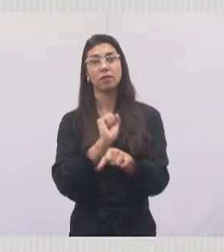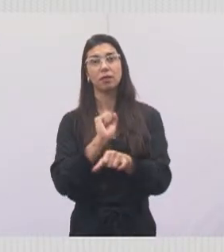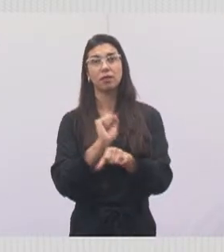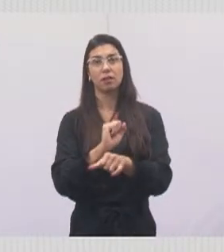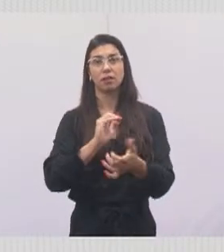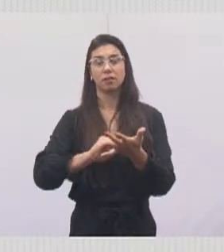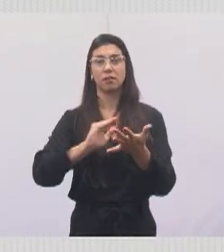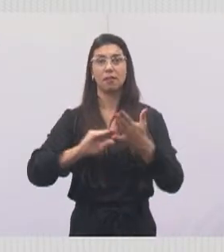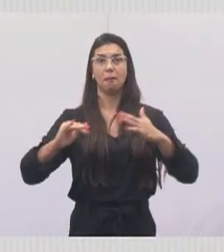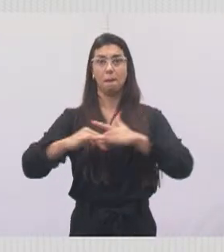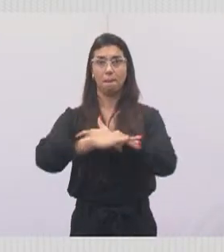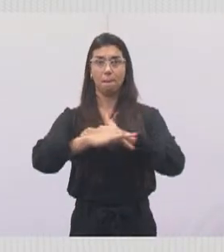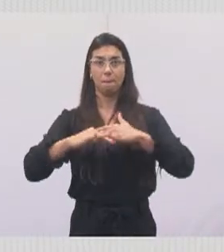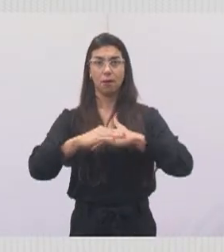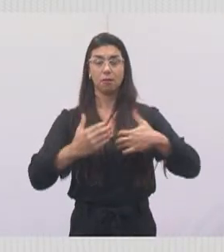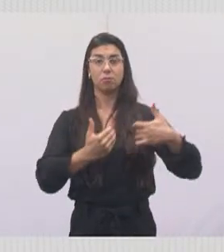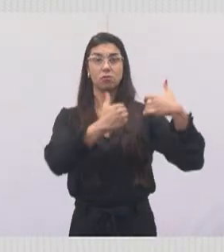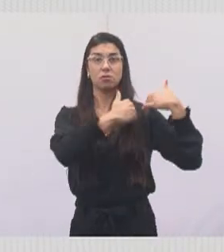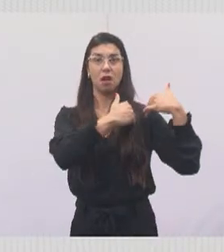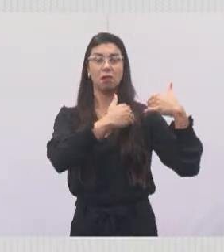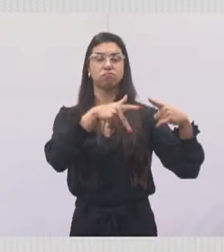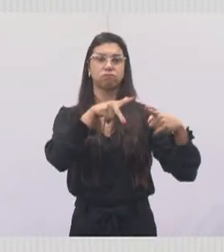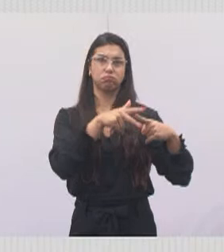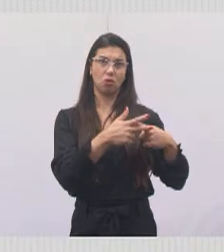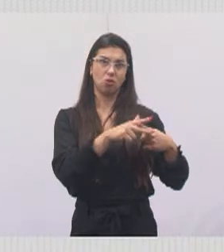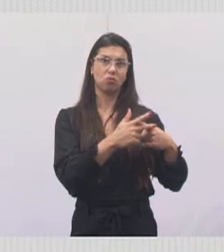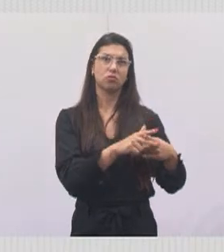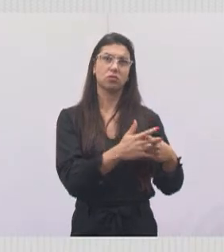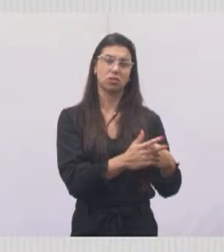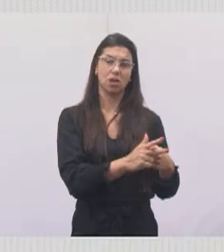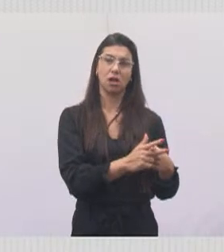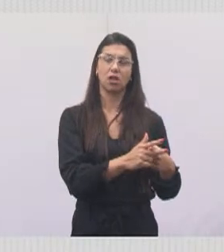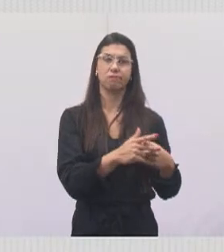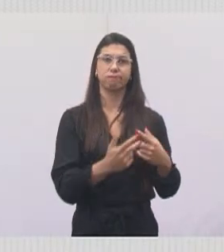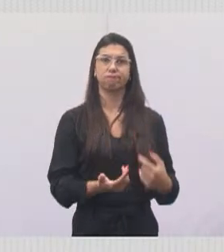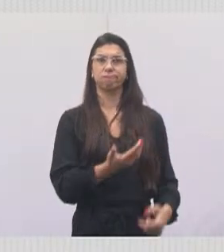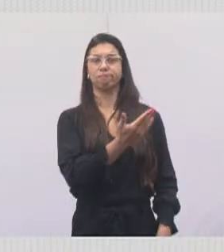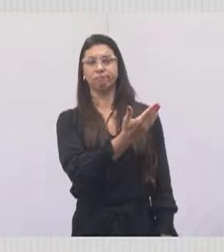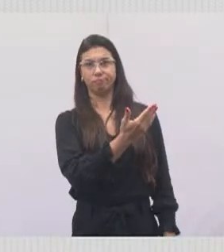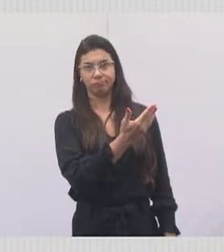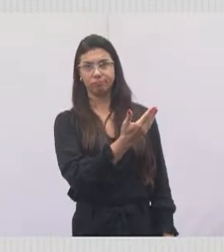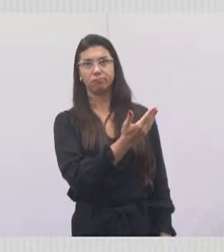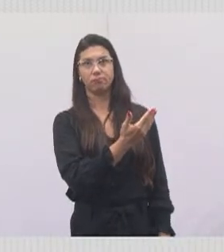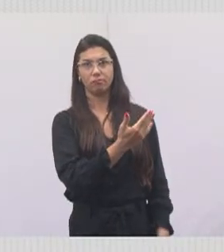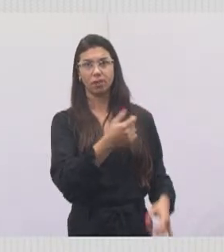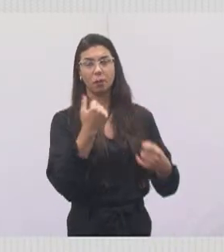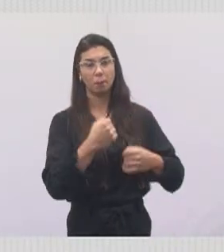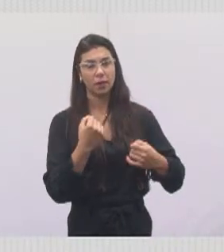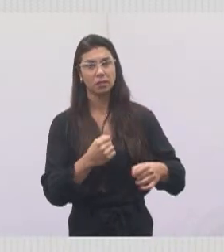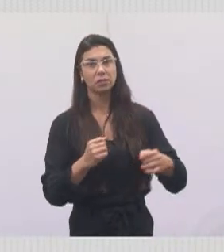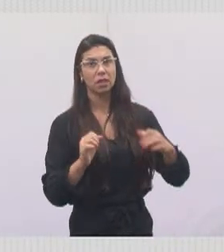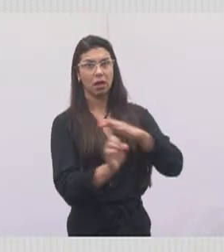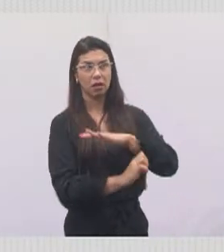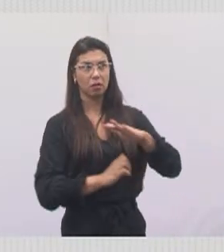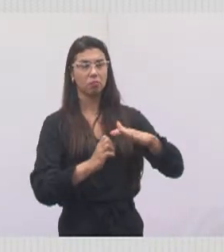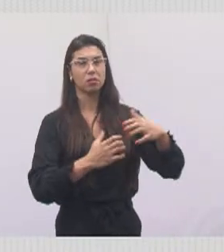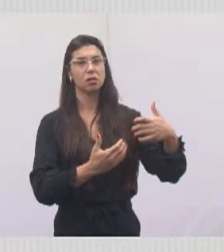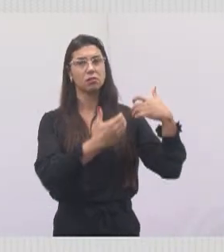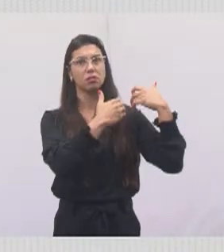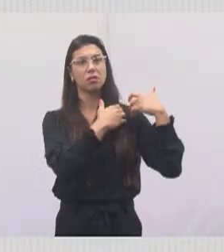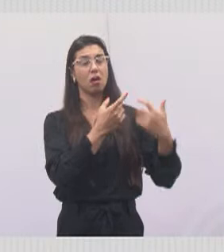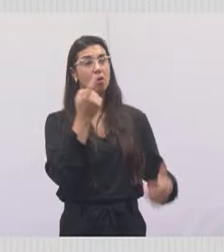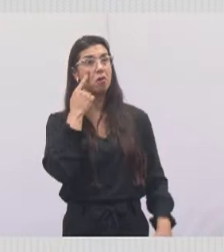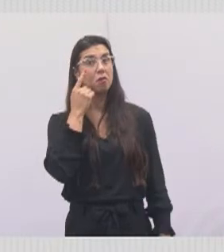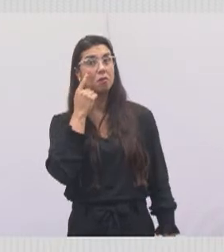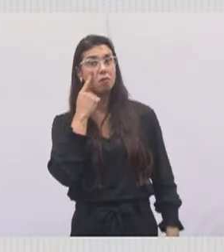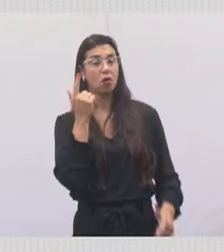urbana que é responsável por essa área, que entre em contato aí com a empresa que ministra e que fiscaliza para ver essa